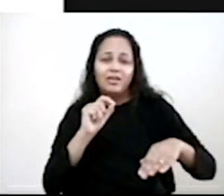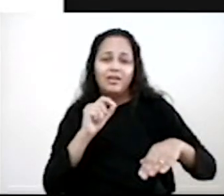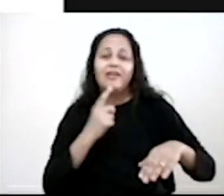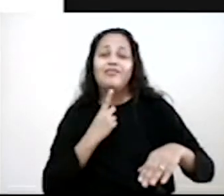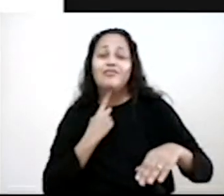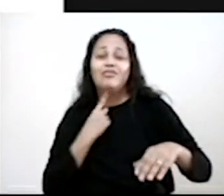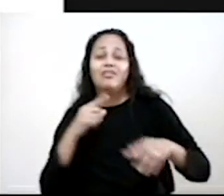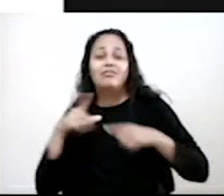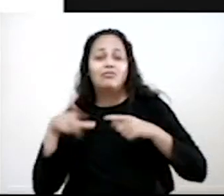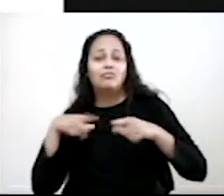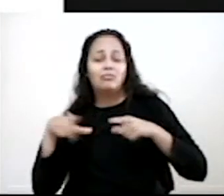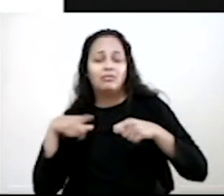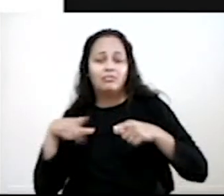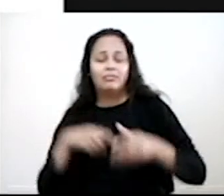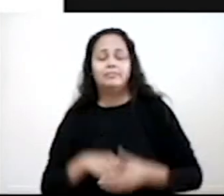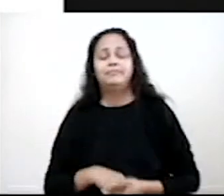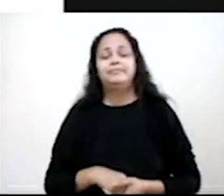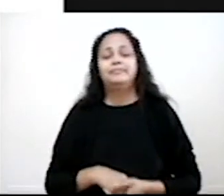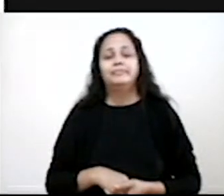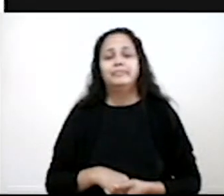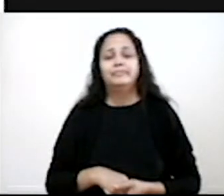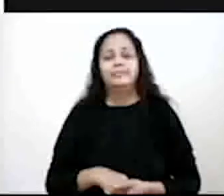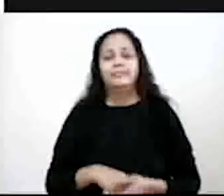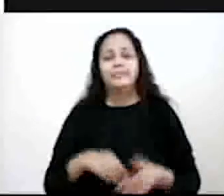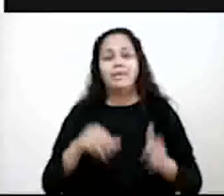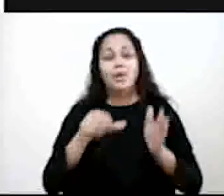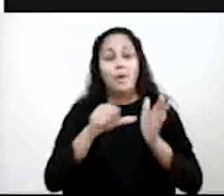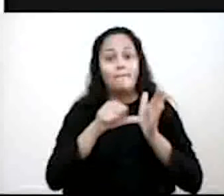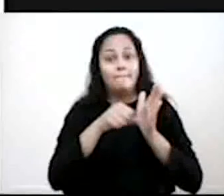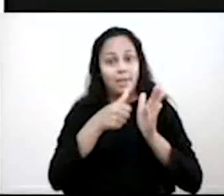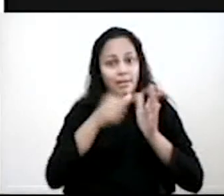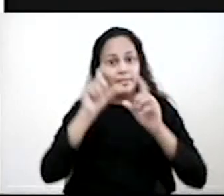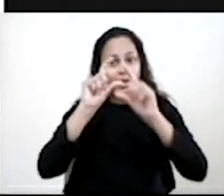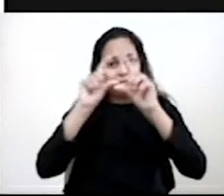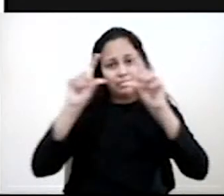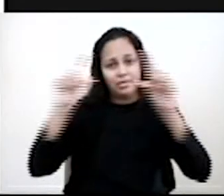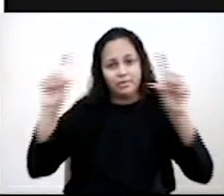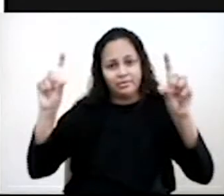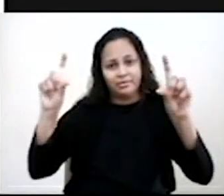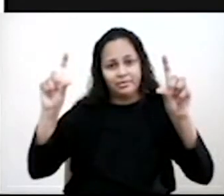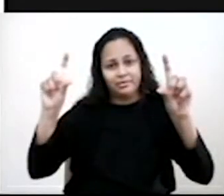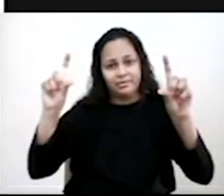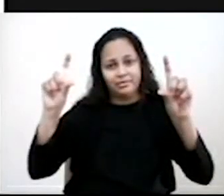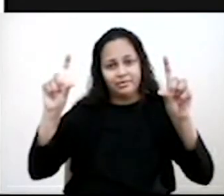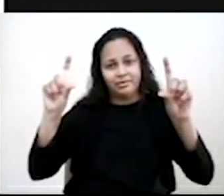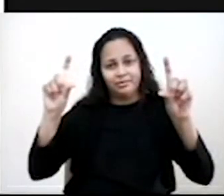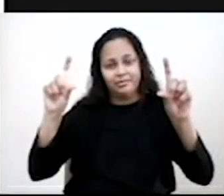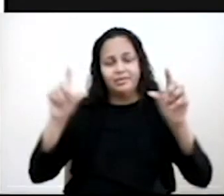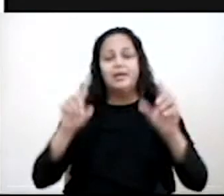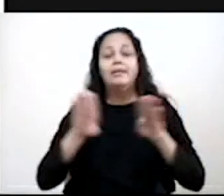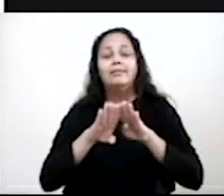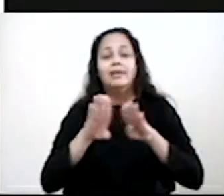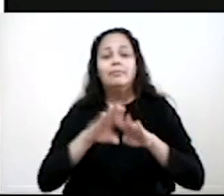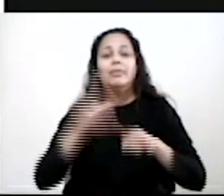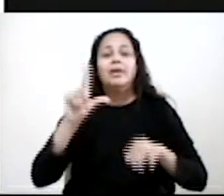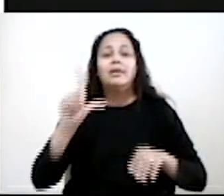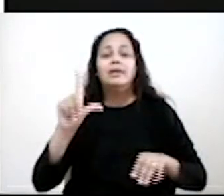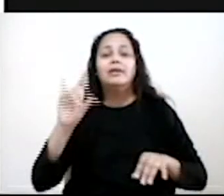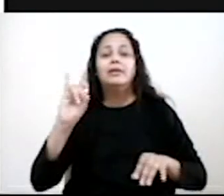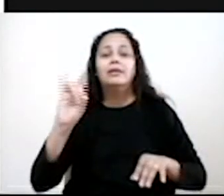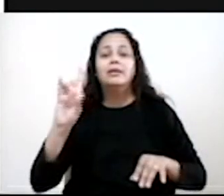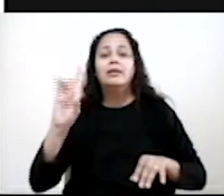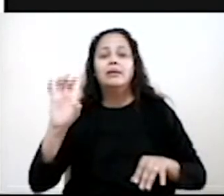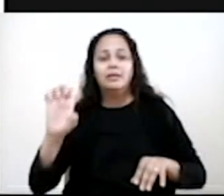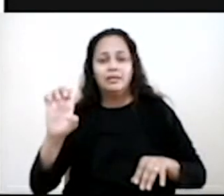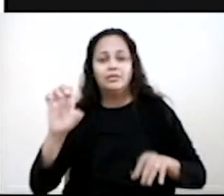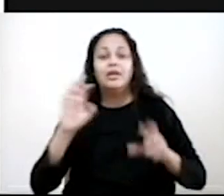me leva para trabalhar, tá? Aquele primeiro parágrafo, então, que nós vimos nesse slide anterior, também é o lead, e nota que